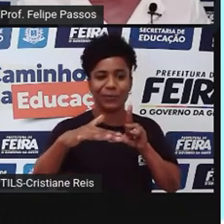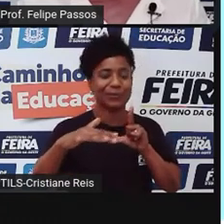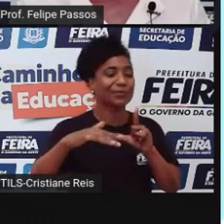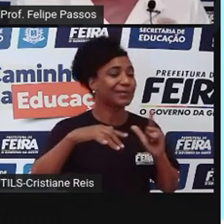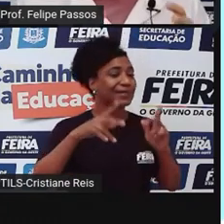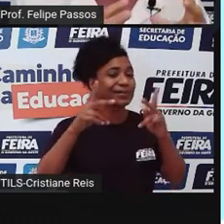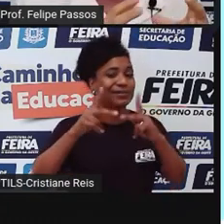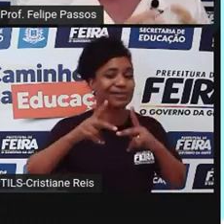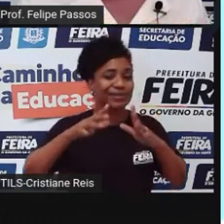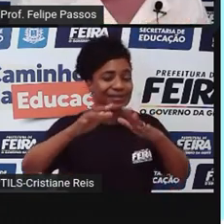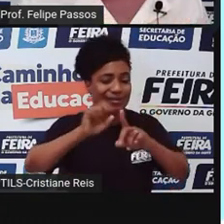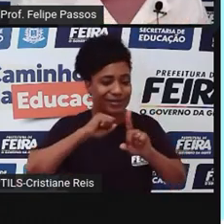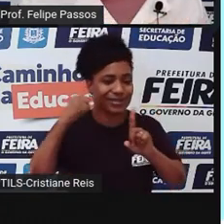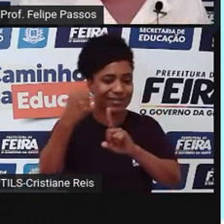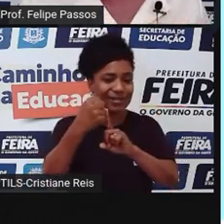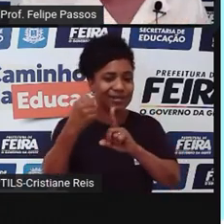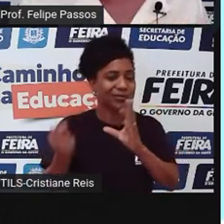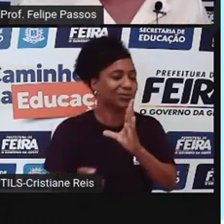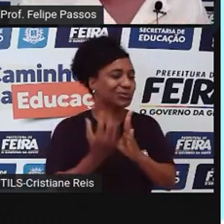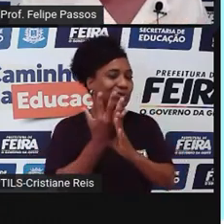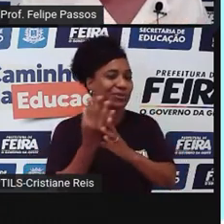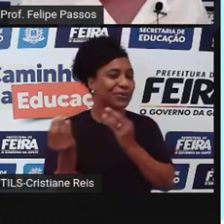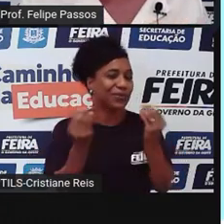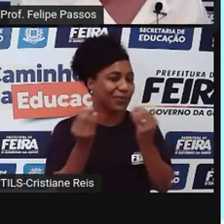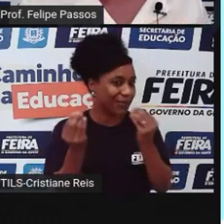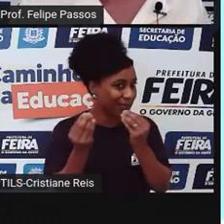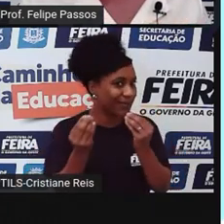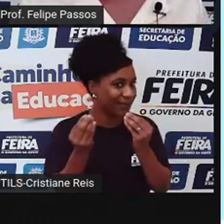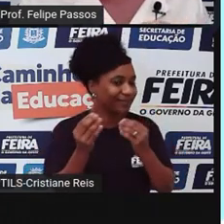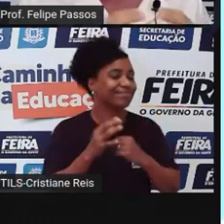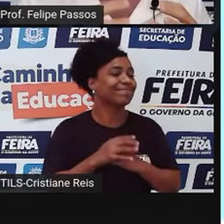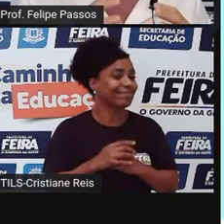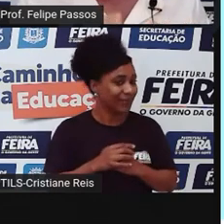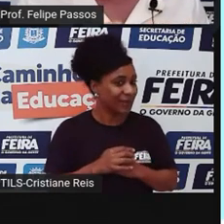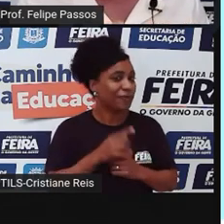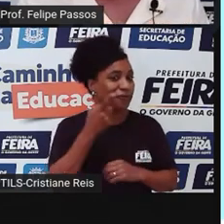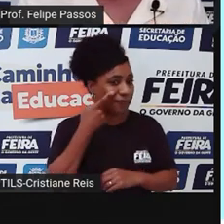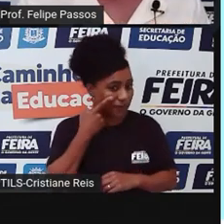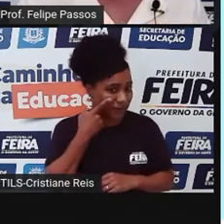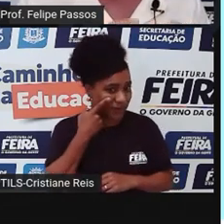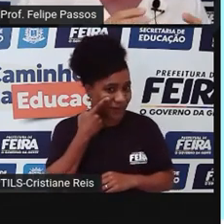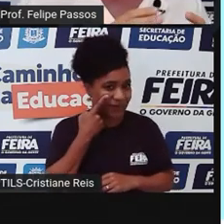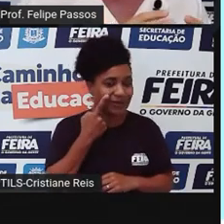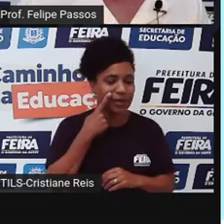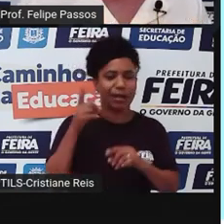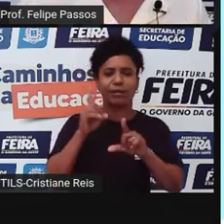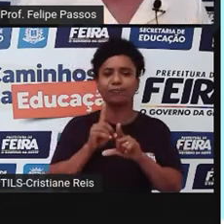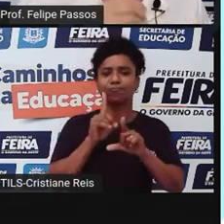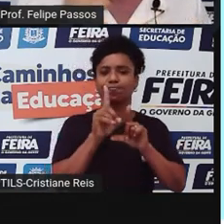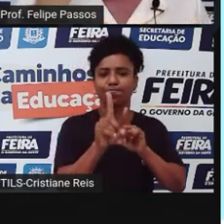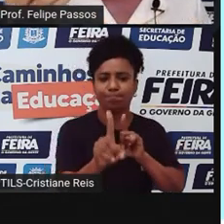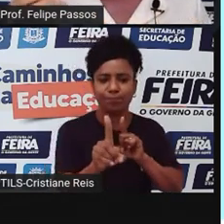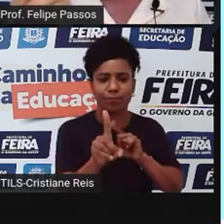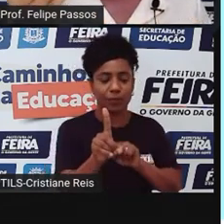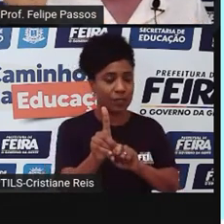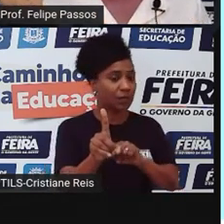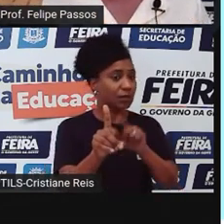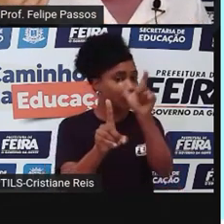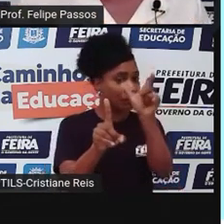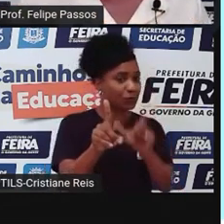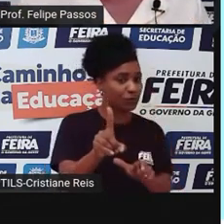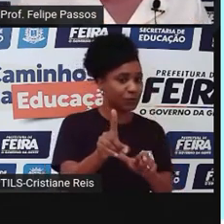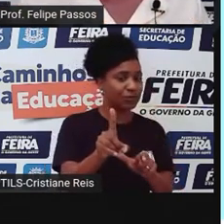recapitulando, influenciadores sempre existiram, né? A diferença entre uma pessoa, uma figura